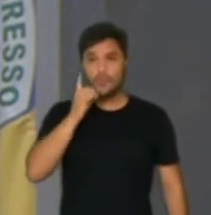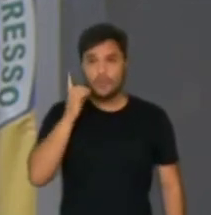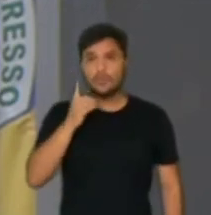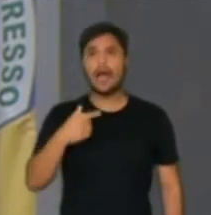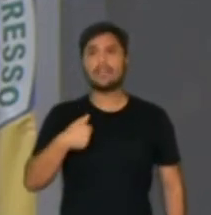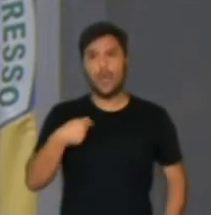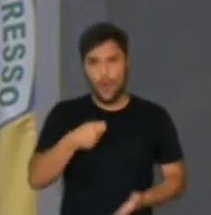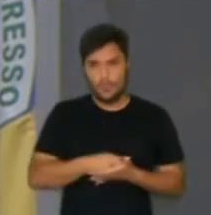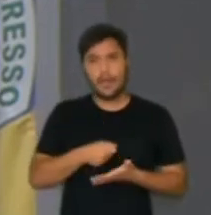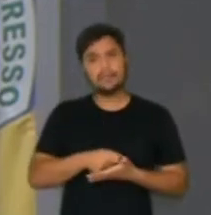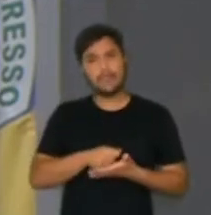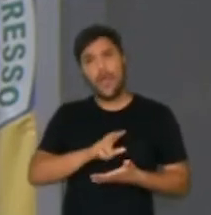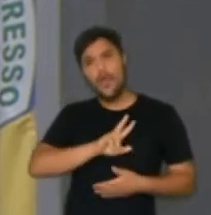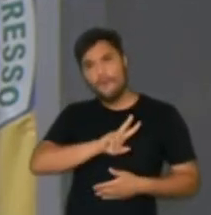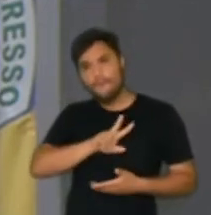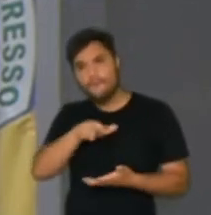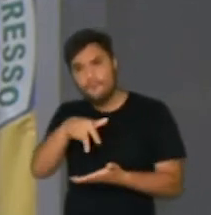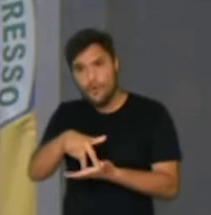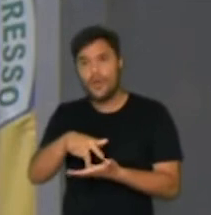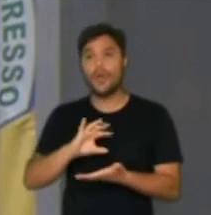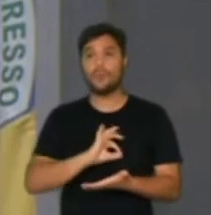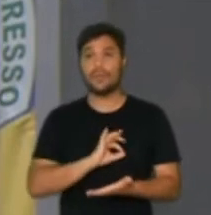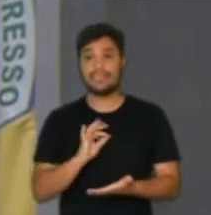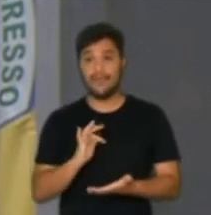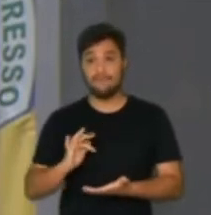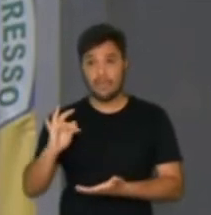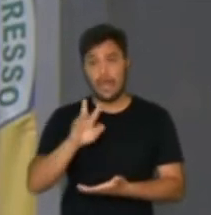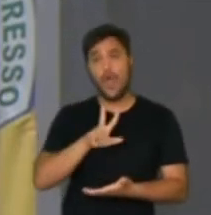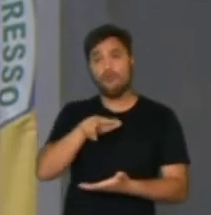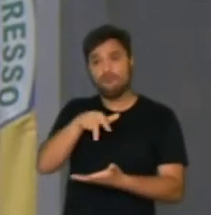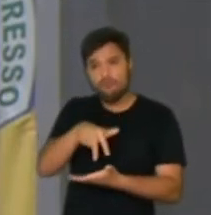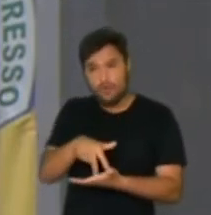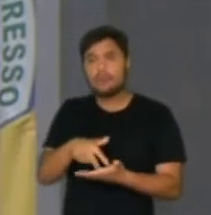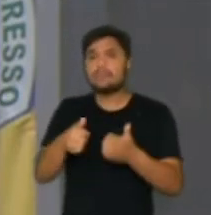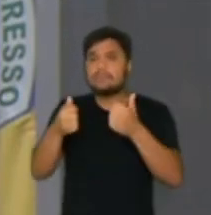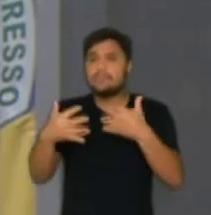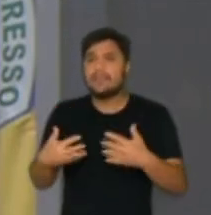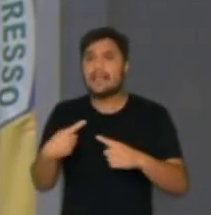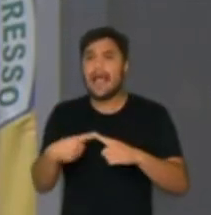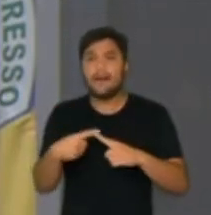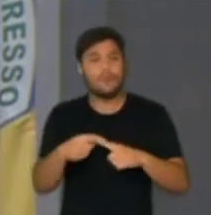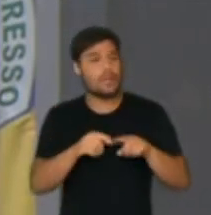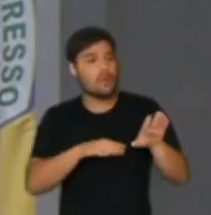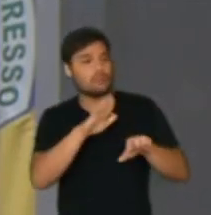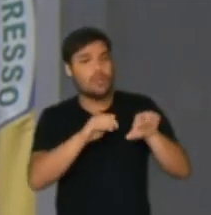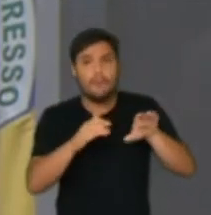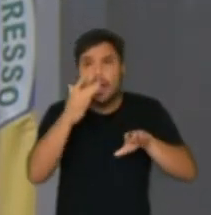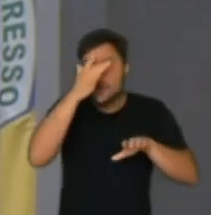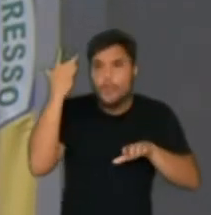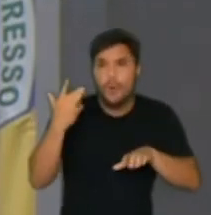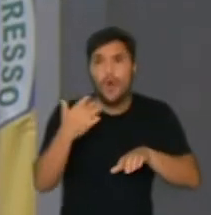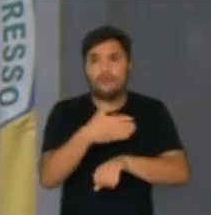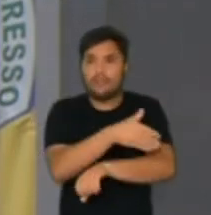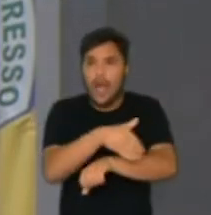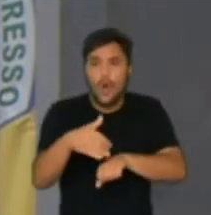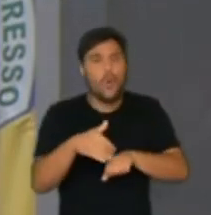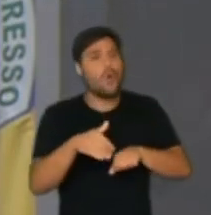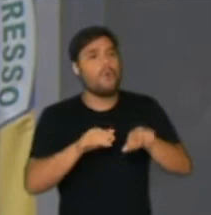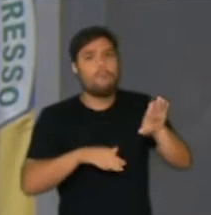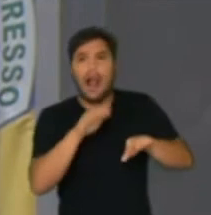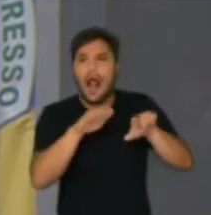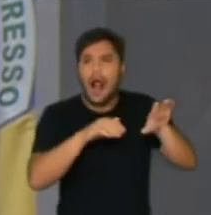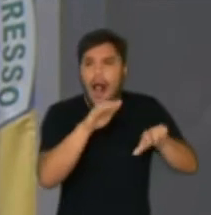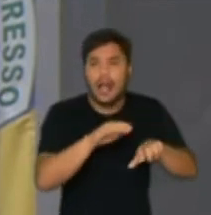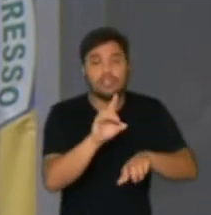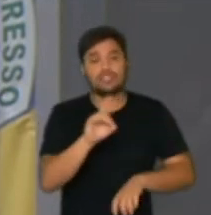obrigação de ir prestar depoimento na Polícia Federal, para poder me explicar por eu estava chamando o povo às ruas, porque eu fui a primeira a chamar as ruas